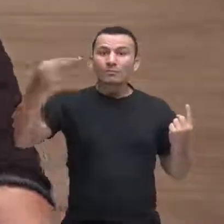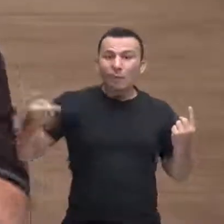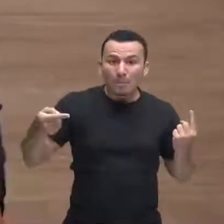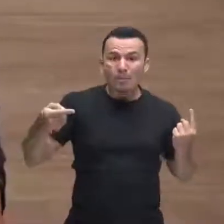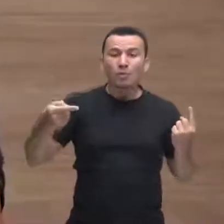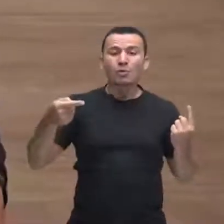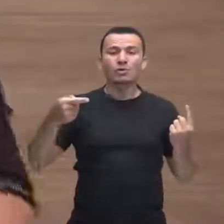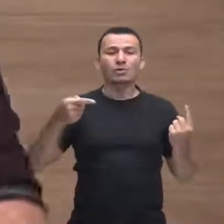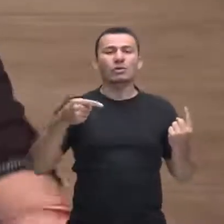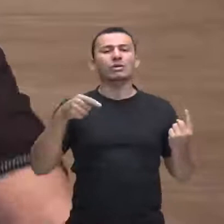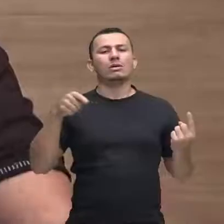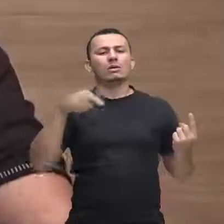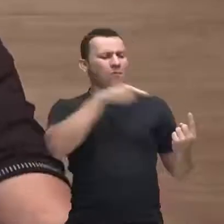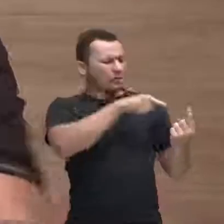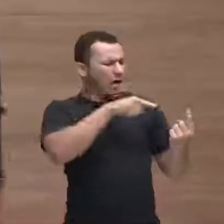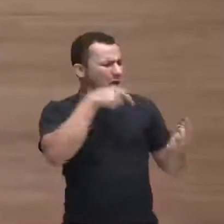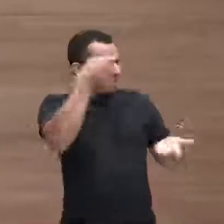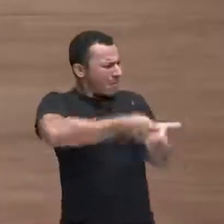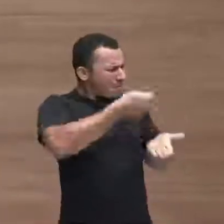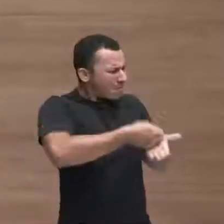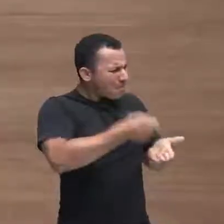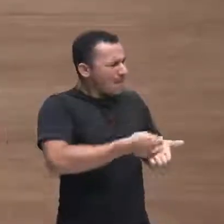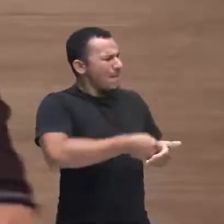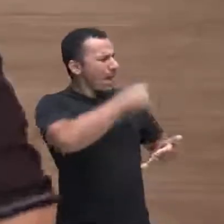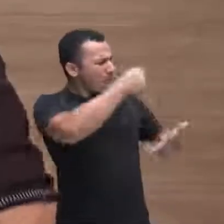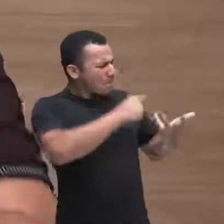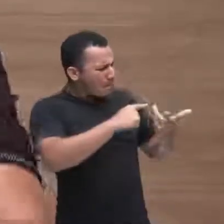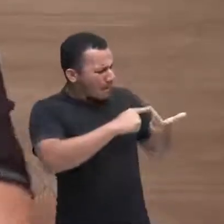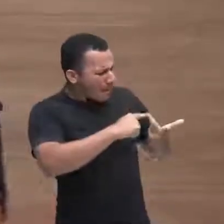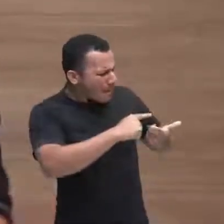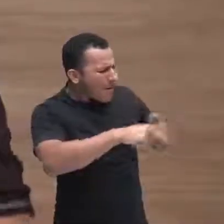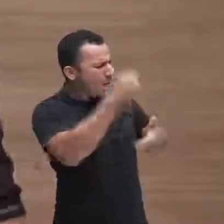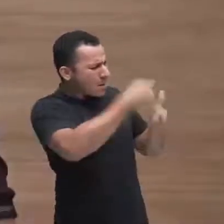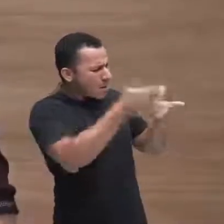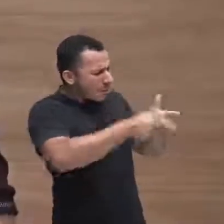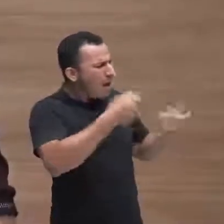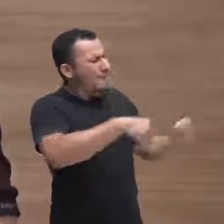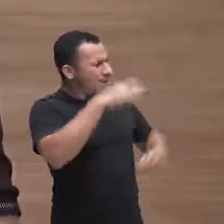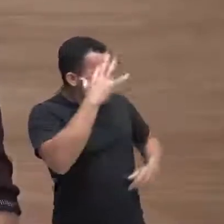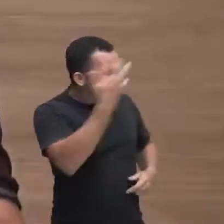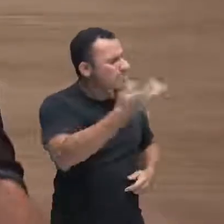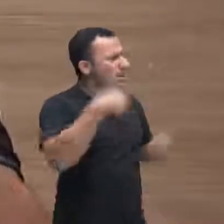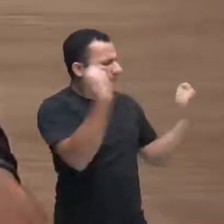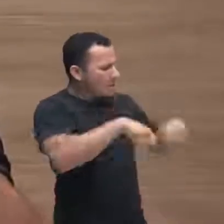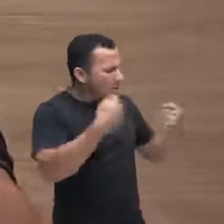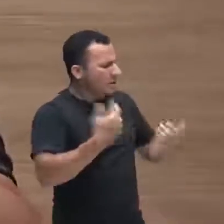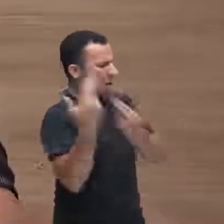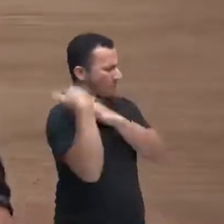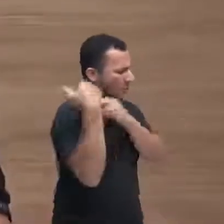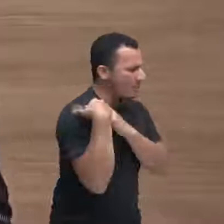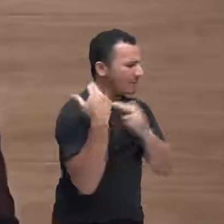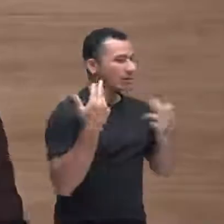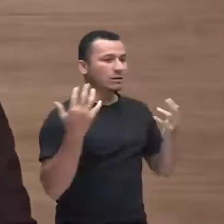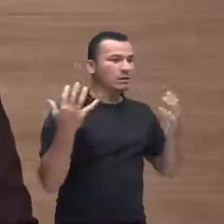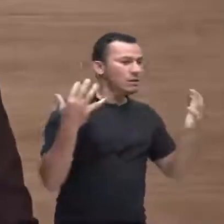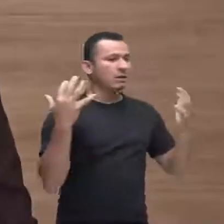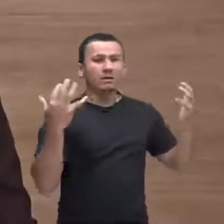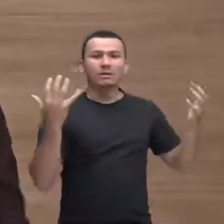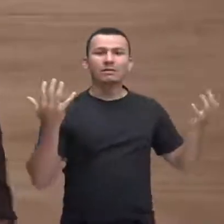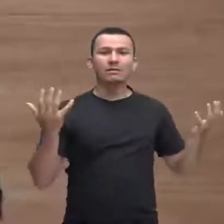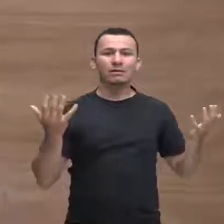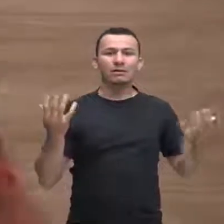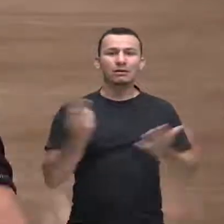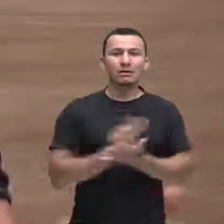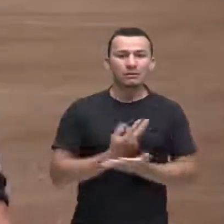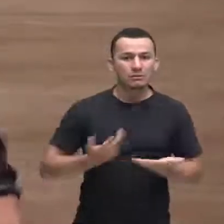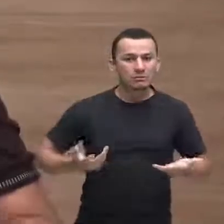mesma mãe aprendam a ser gente, você é homem, você é mulher, você tem que saber tomar suas decisões. Esse outro fica sem saber, não é?